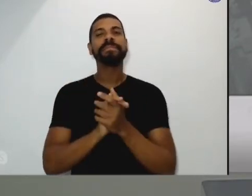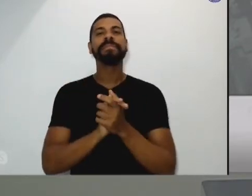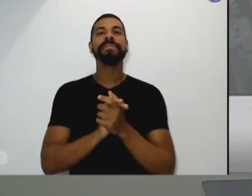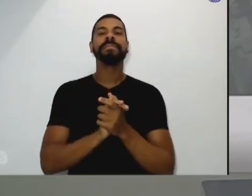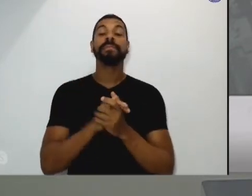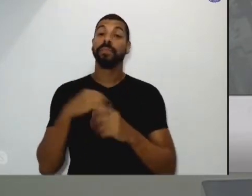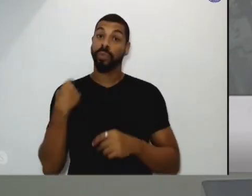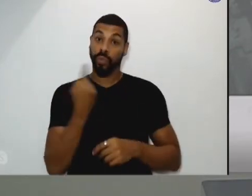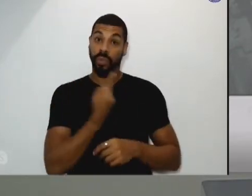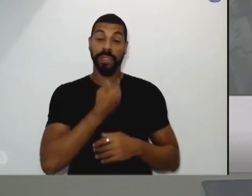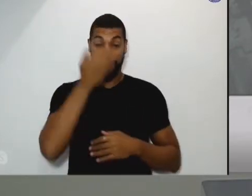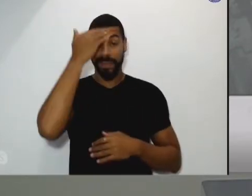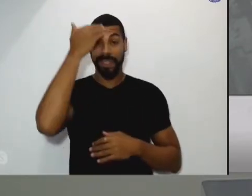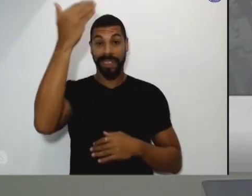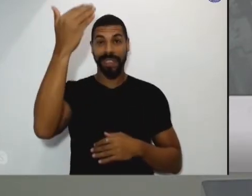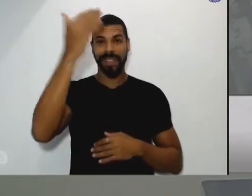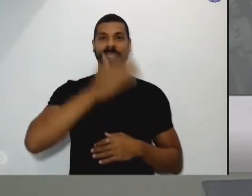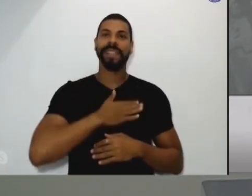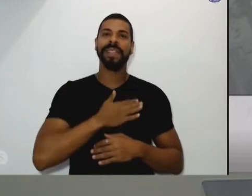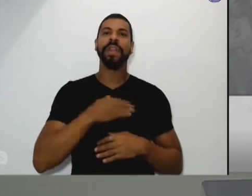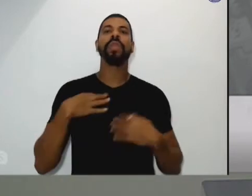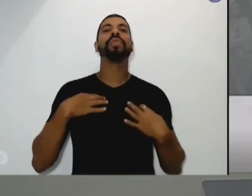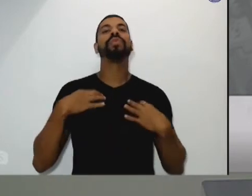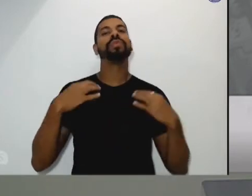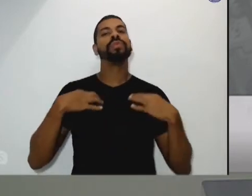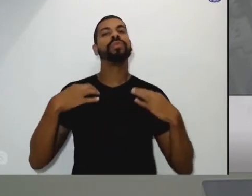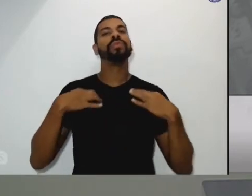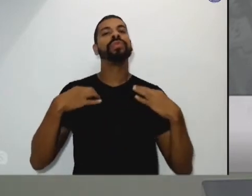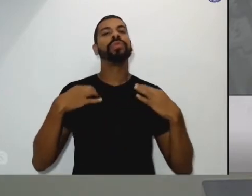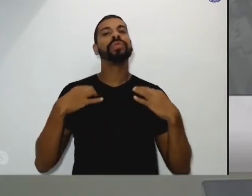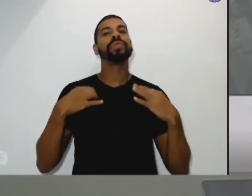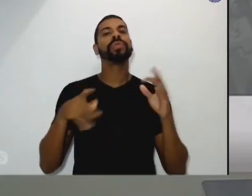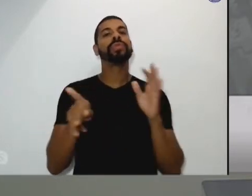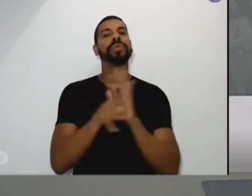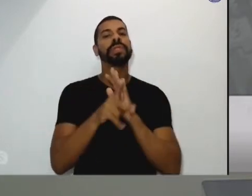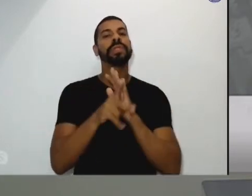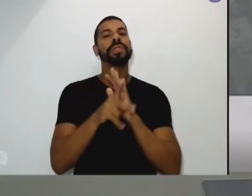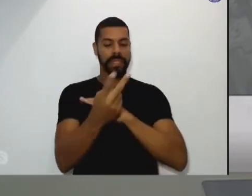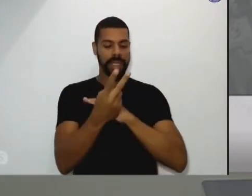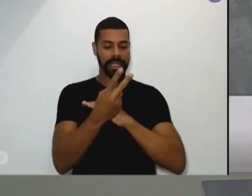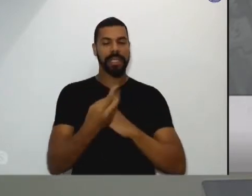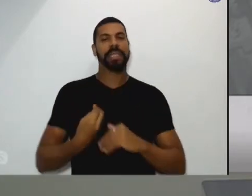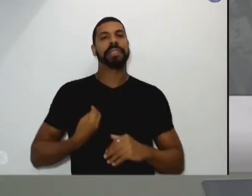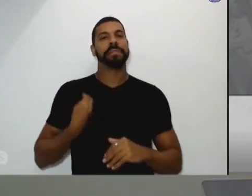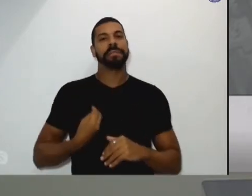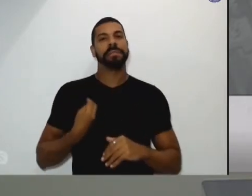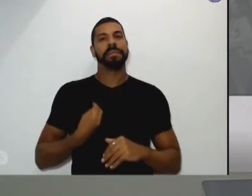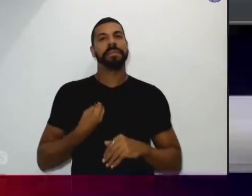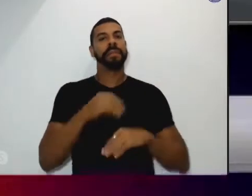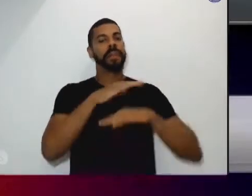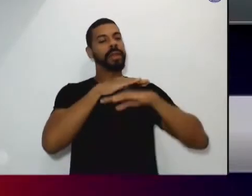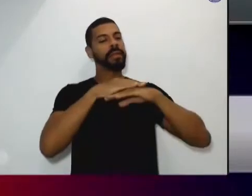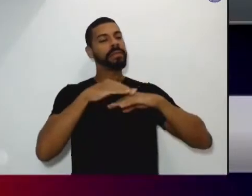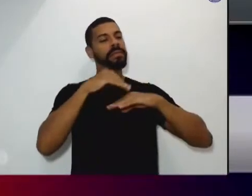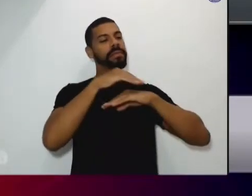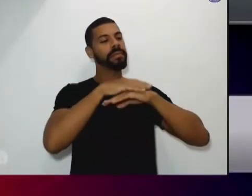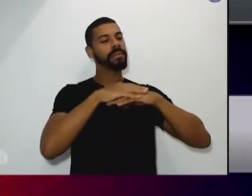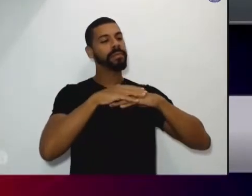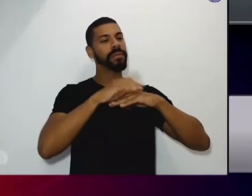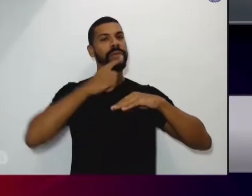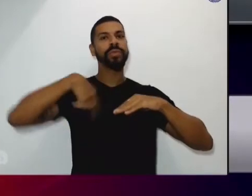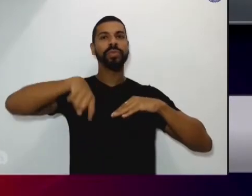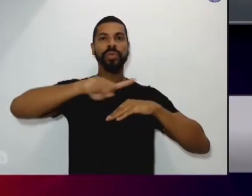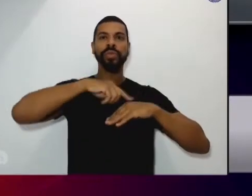eu sou voluntária da Rede de Proteção à Vida sou voluntária do acolhimento então isso tudo a gente vai explicando